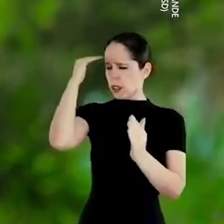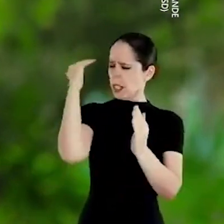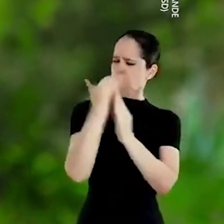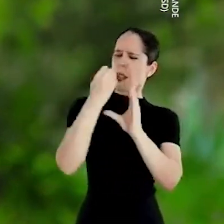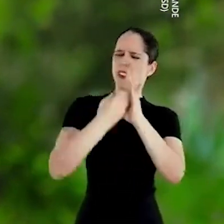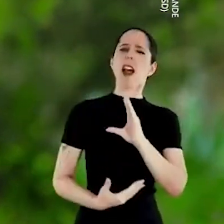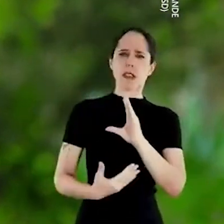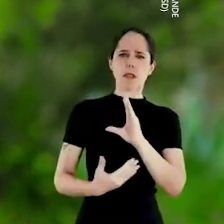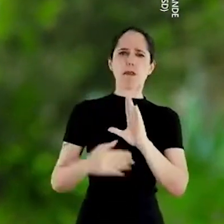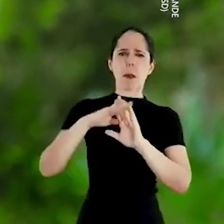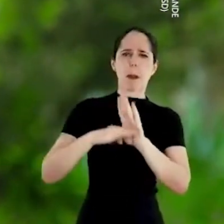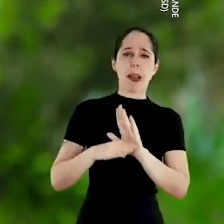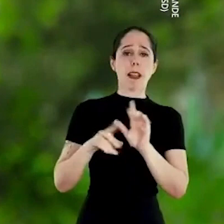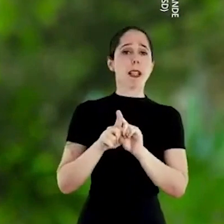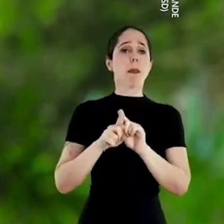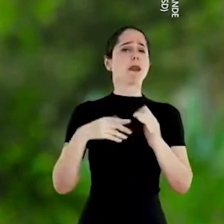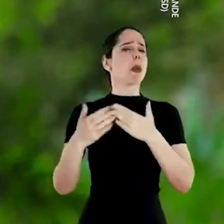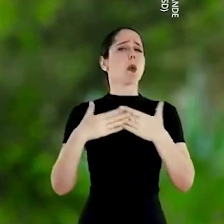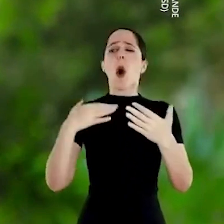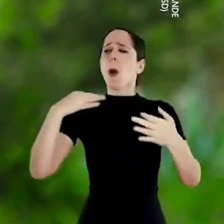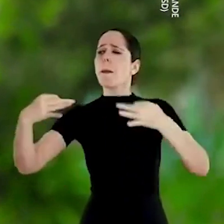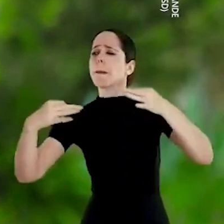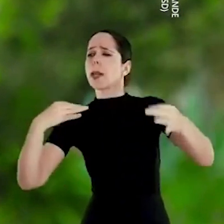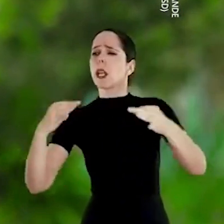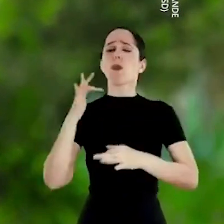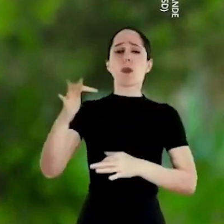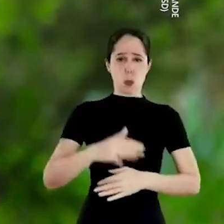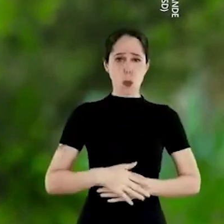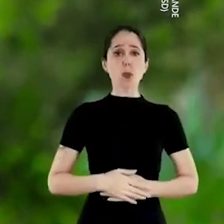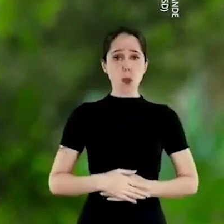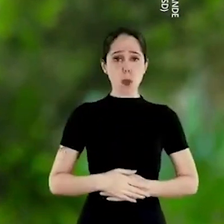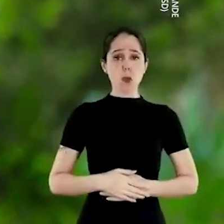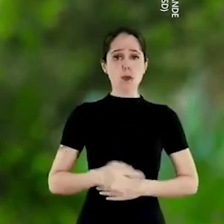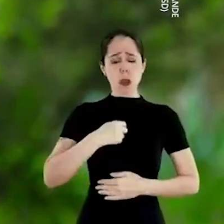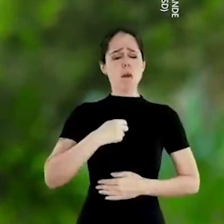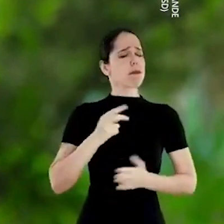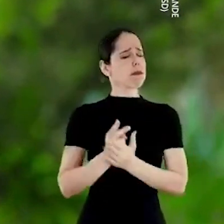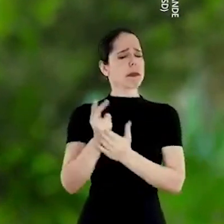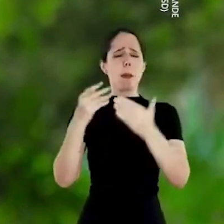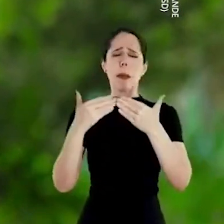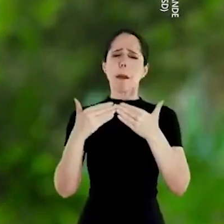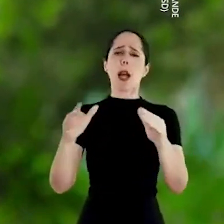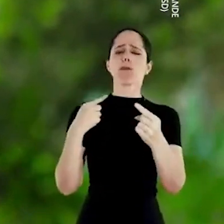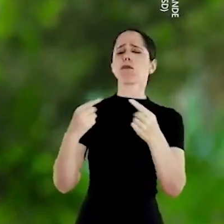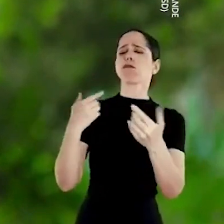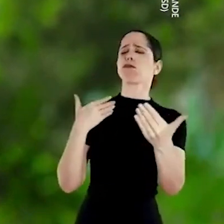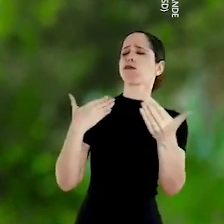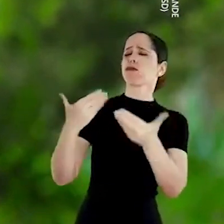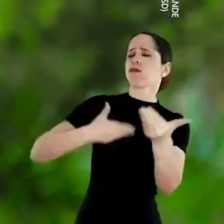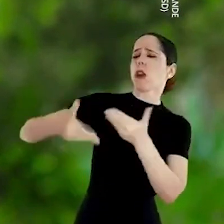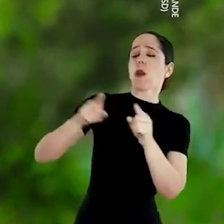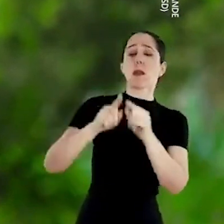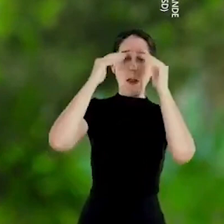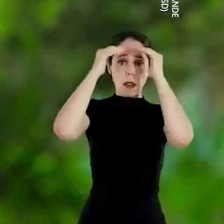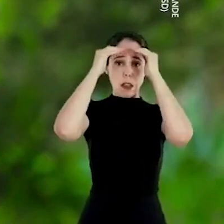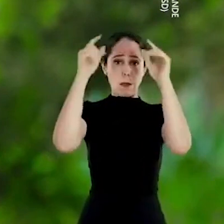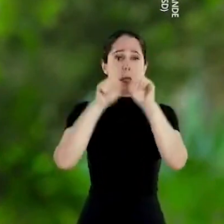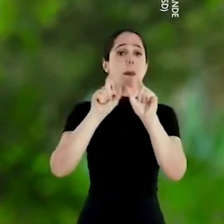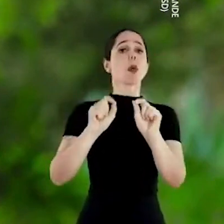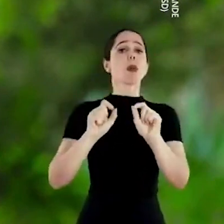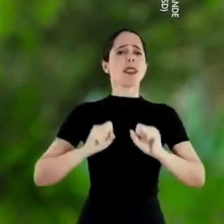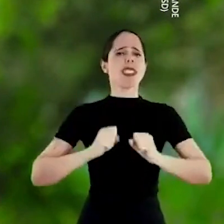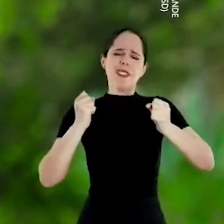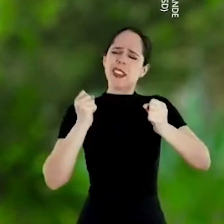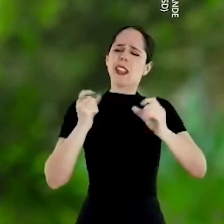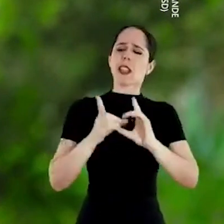esses princípios. E que, independentemente das nossas posições no futuro, vai estar sempre aberto ao diálogo, ao respeito,